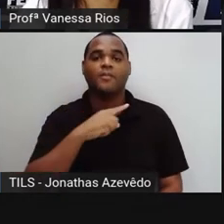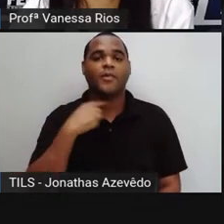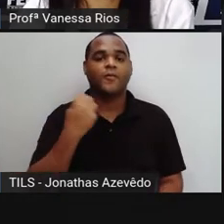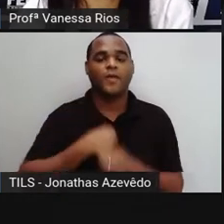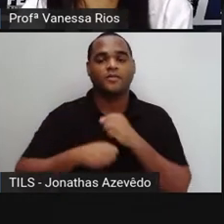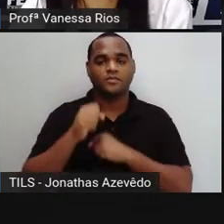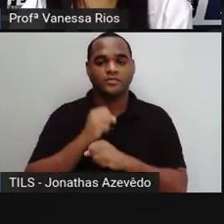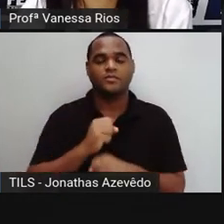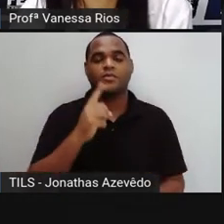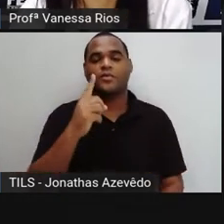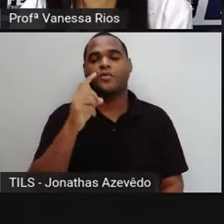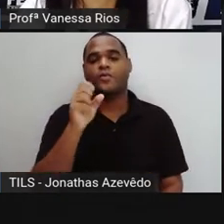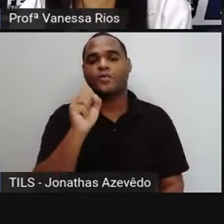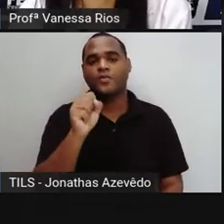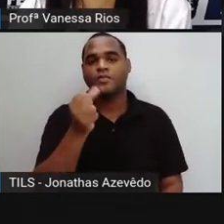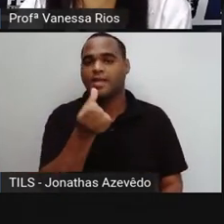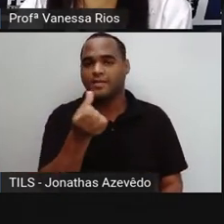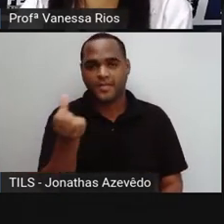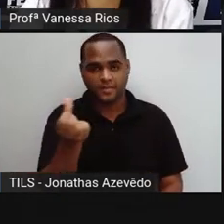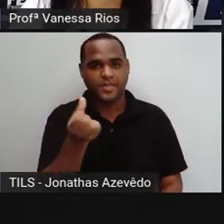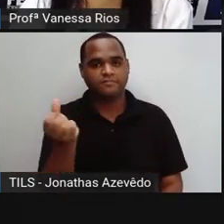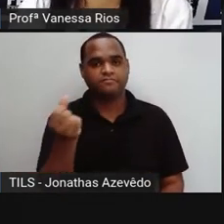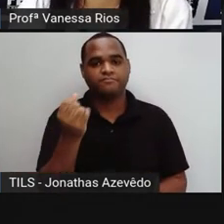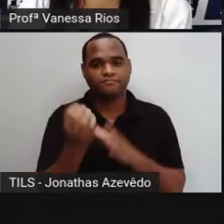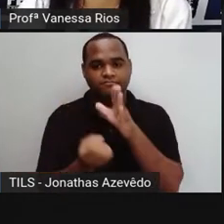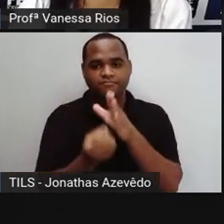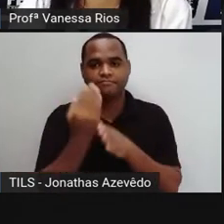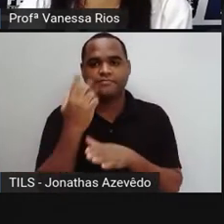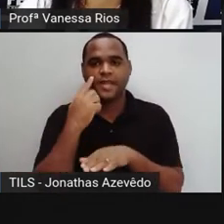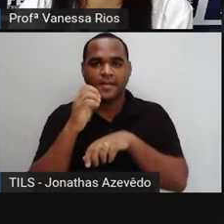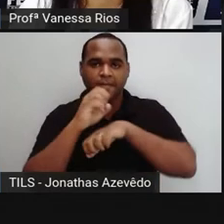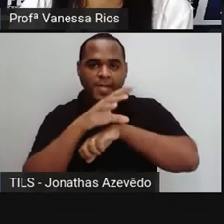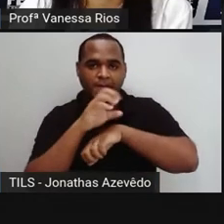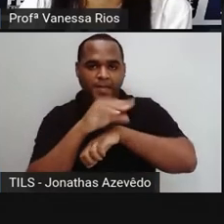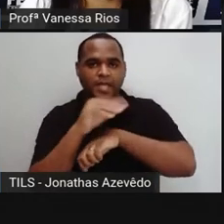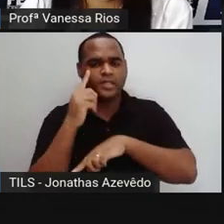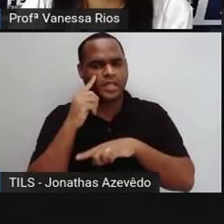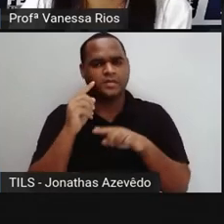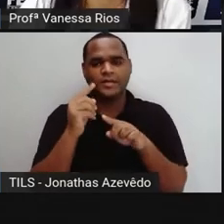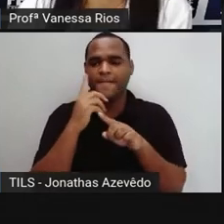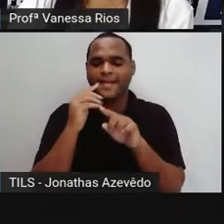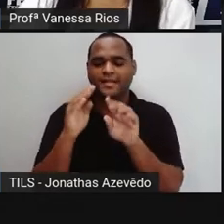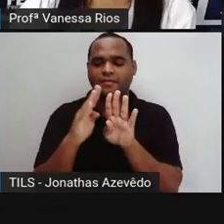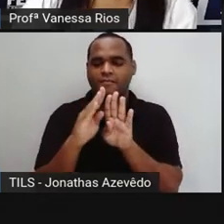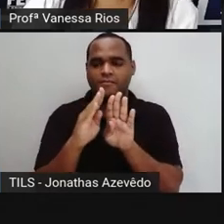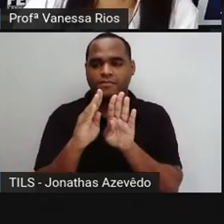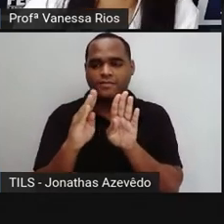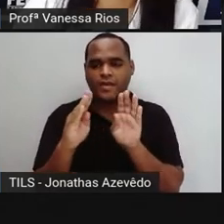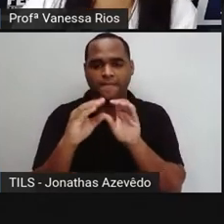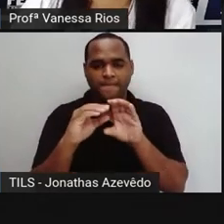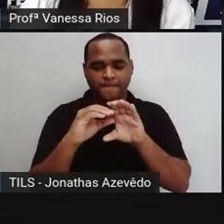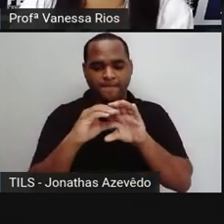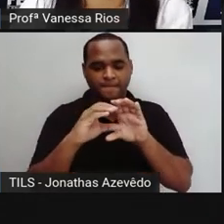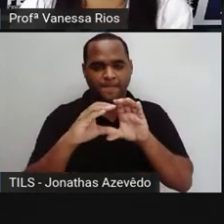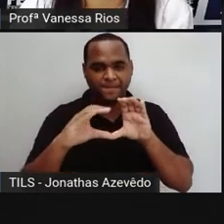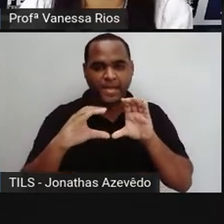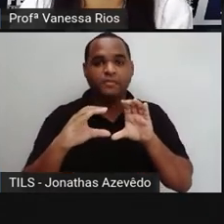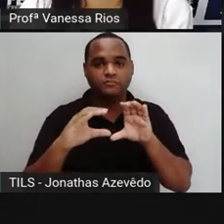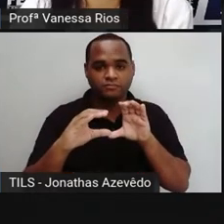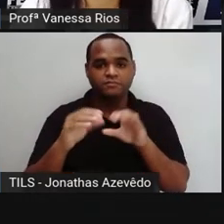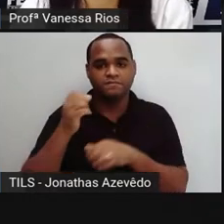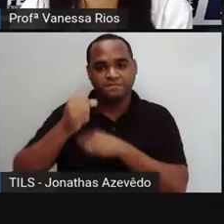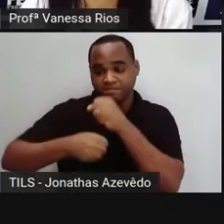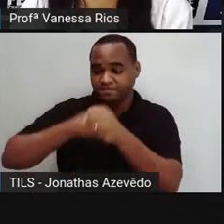1866, criou lentes com maior abertura. E aí, no ano seguinte, o